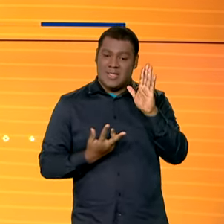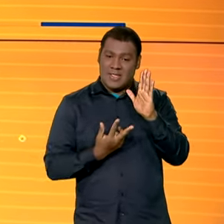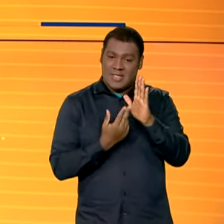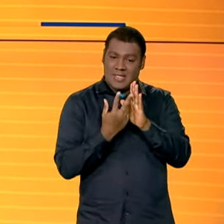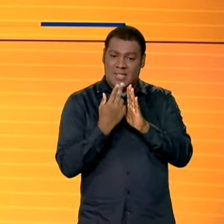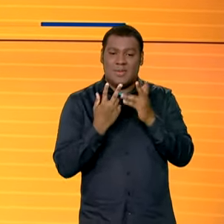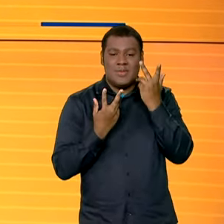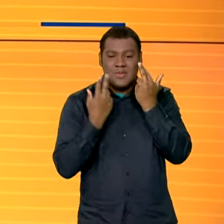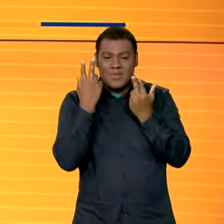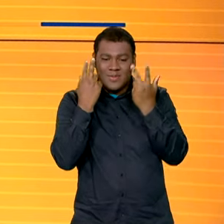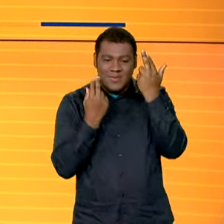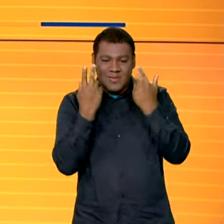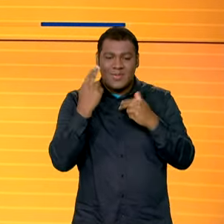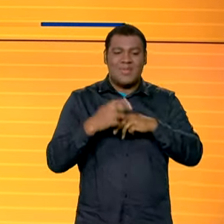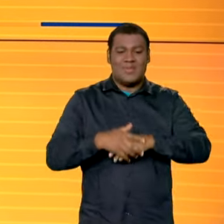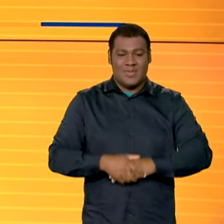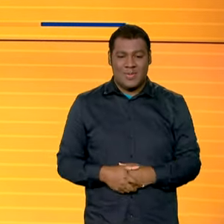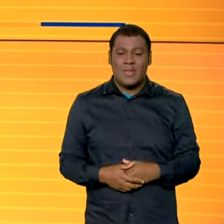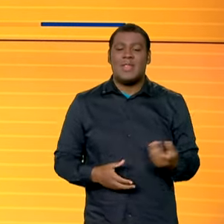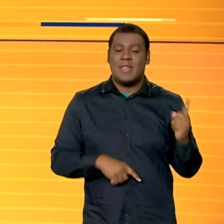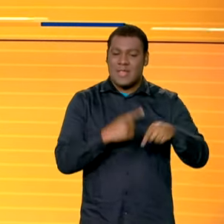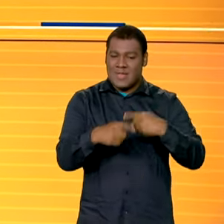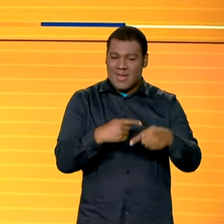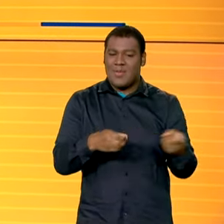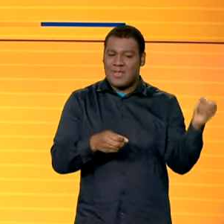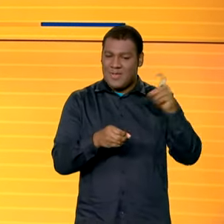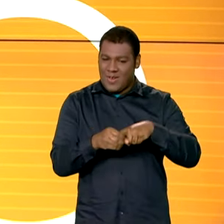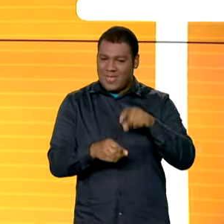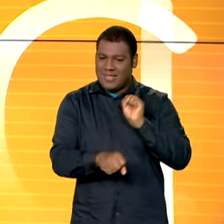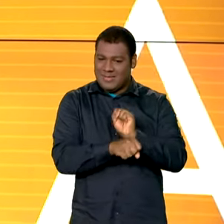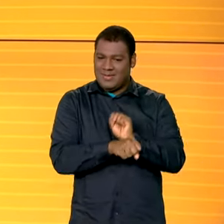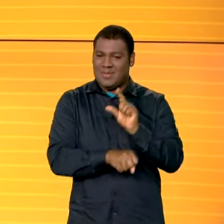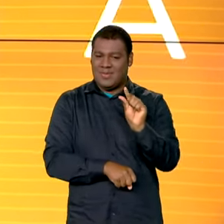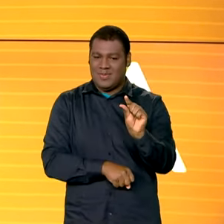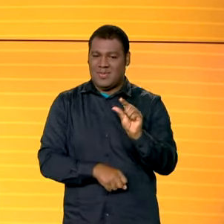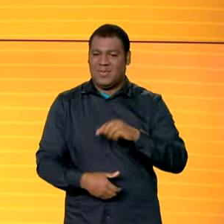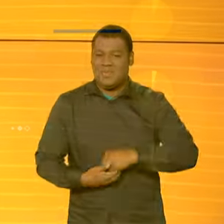plásticas reparadoras. A gente volta logo depois do intervalo. Até já.